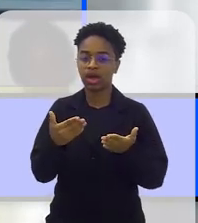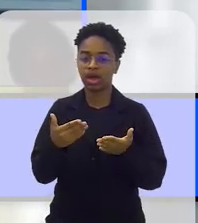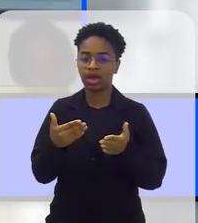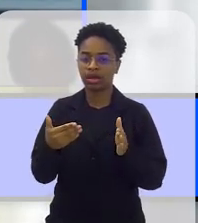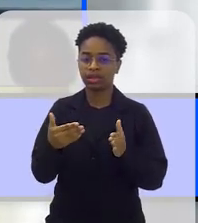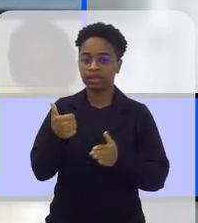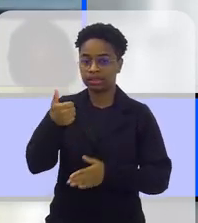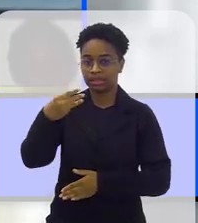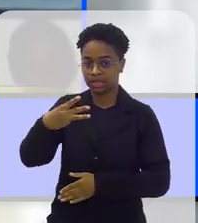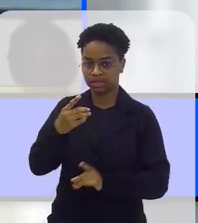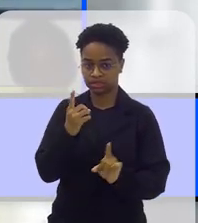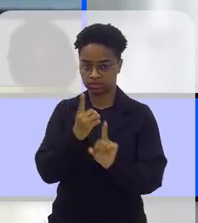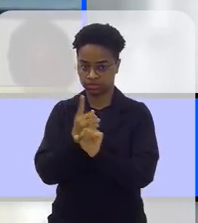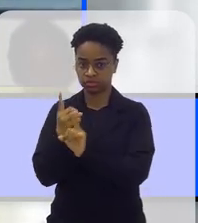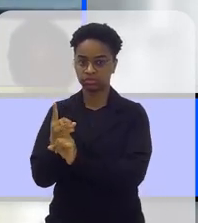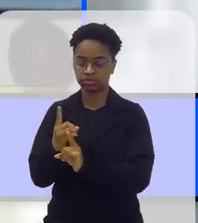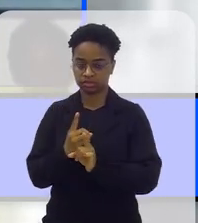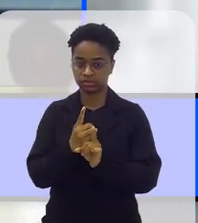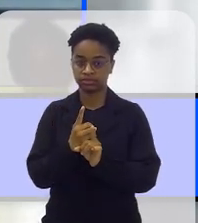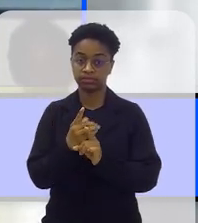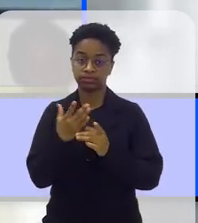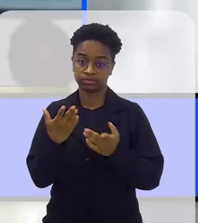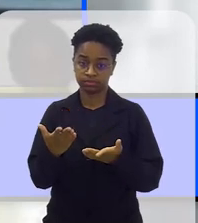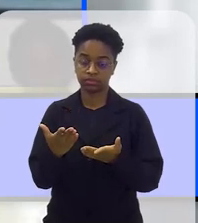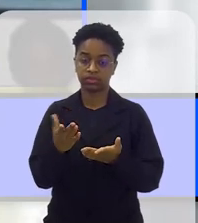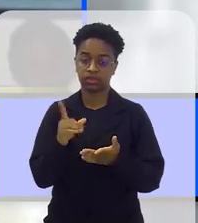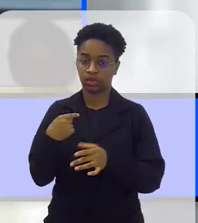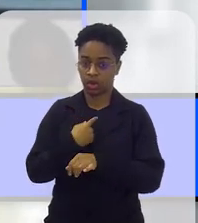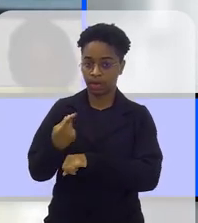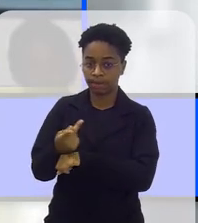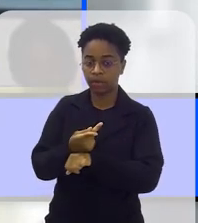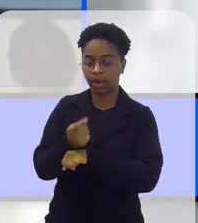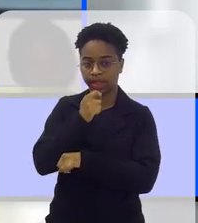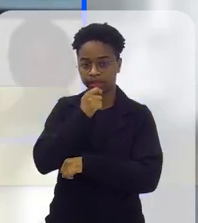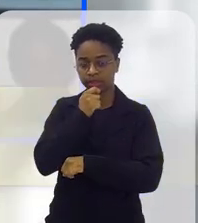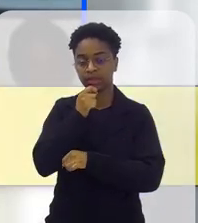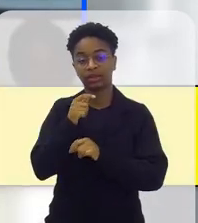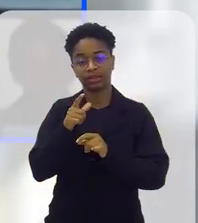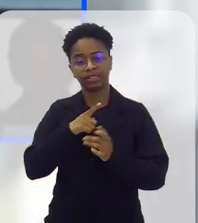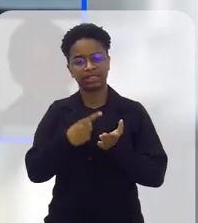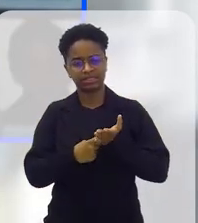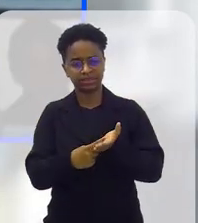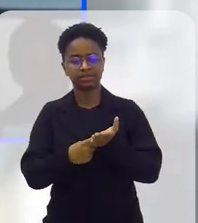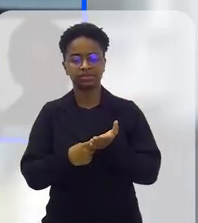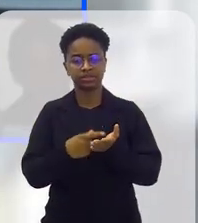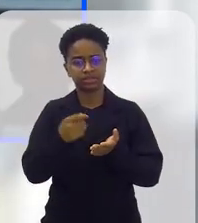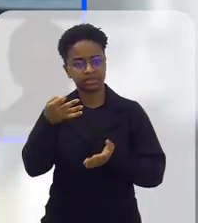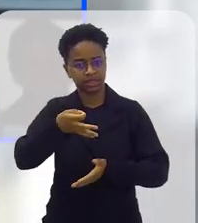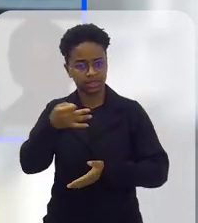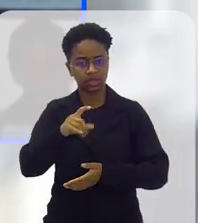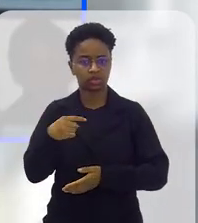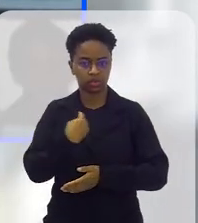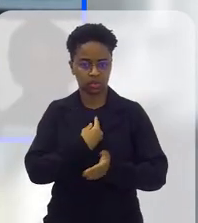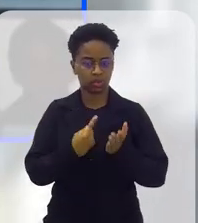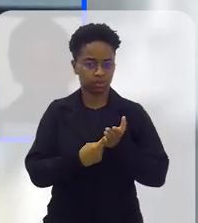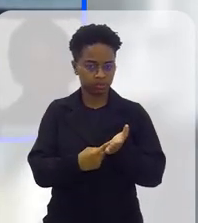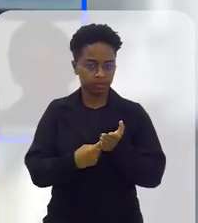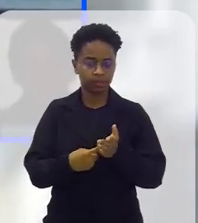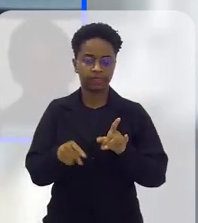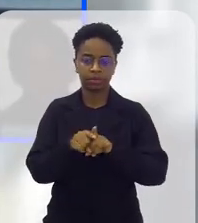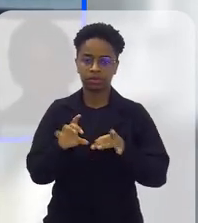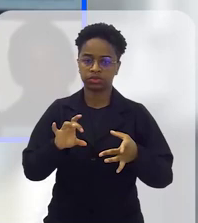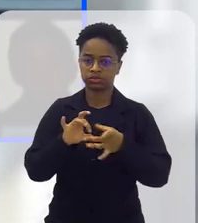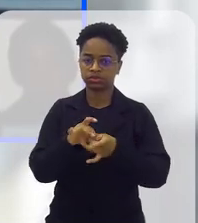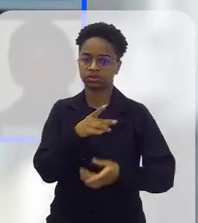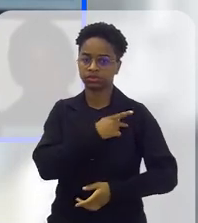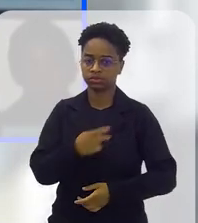até o final do ano, 13 casos para a gente poder localizar. tenho quase certeza, esse é um compromisso nosso, deputado e nossa